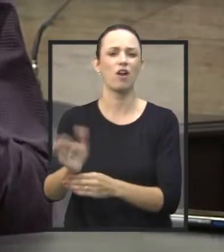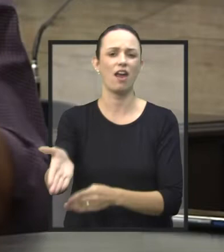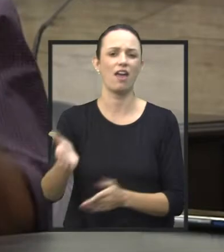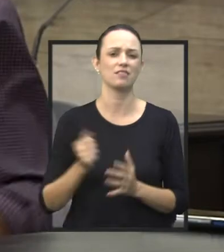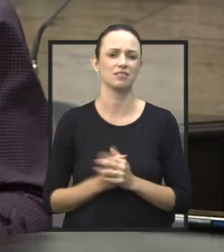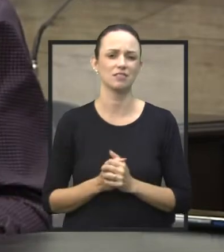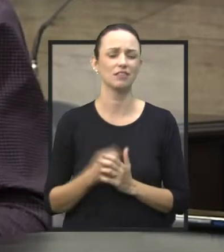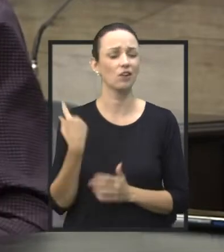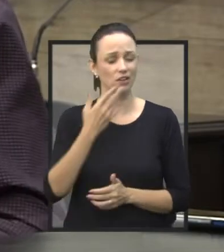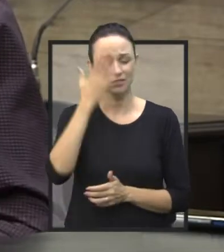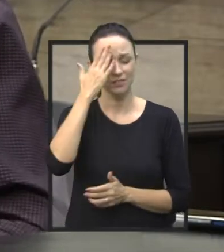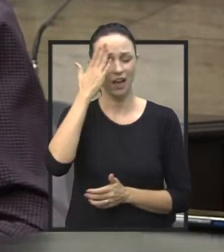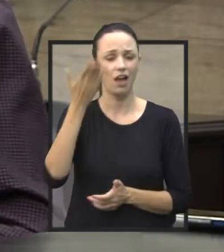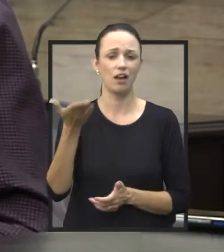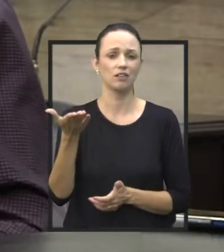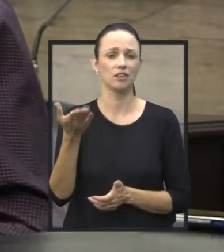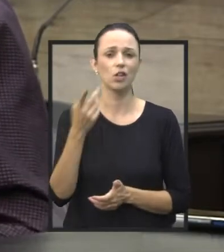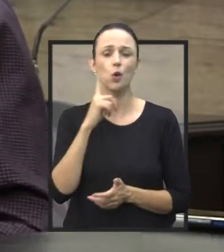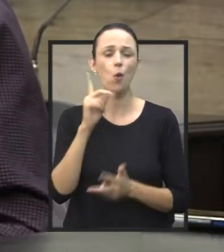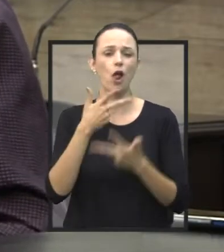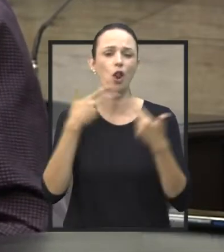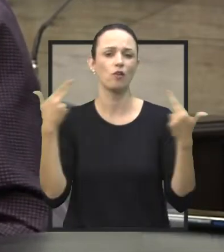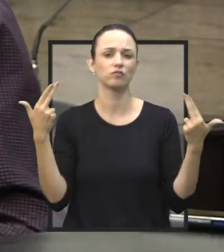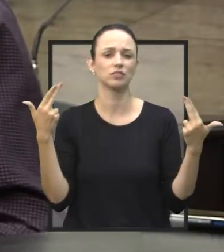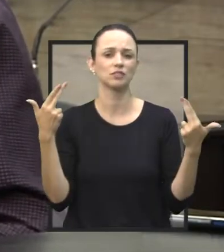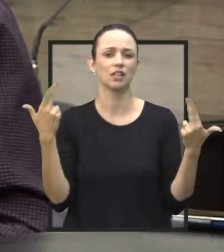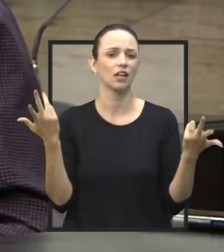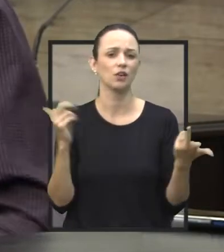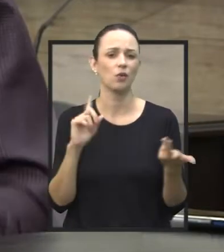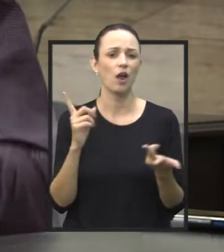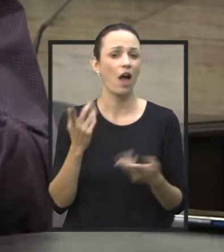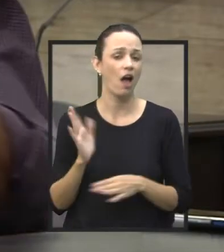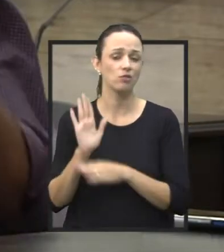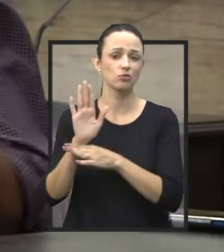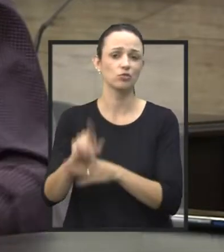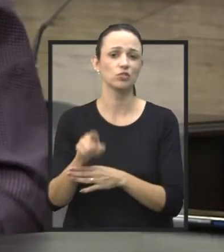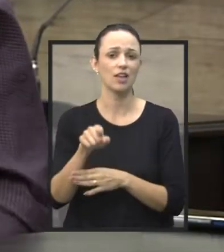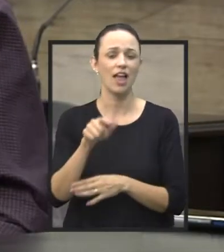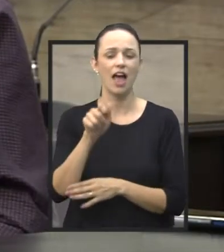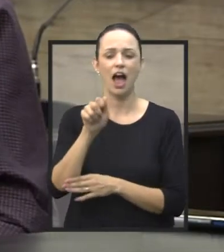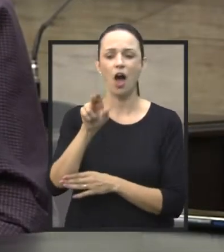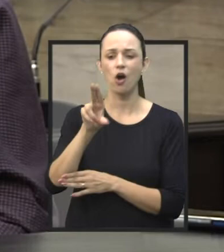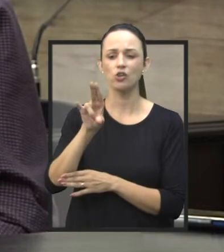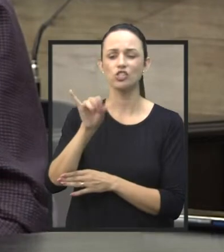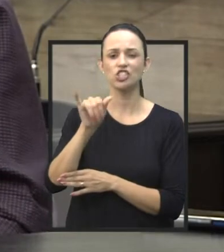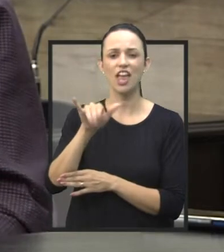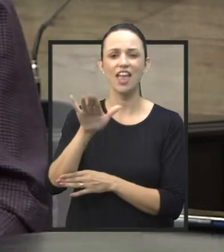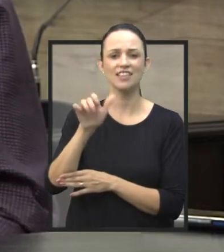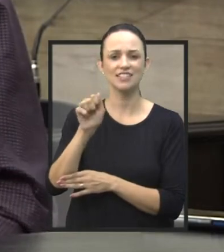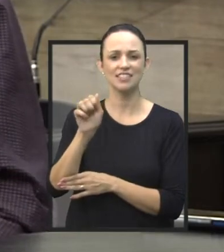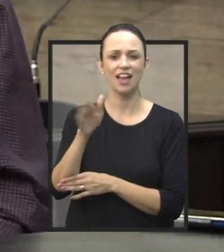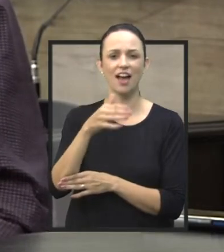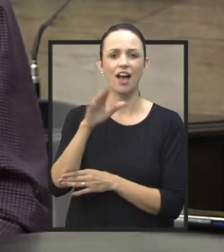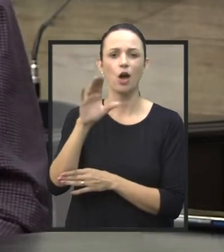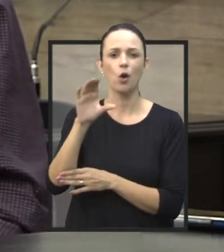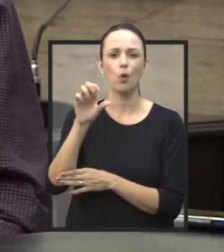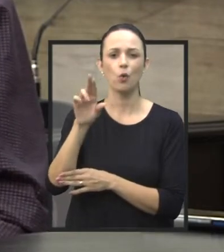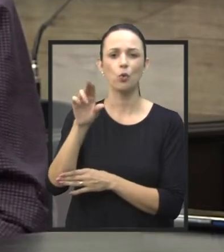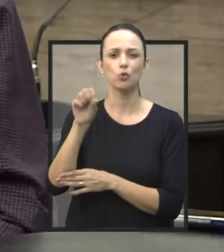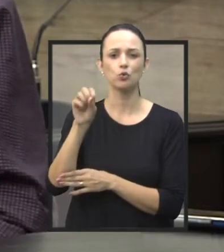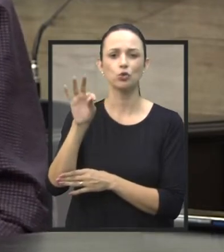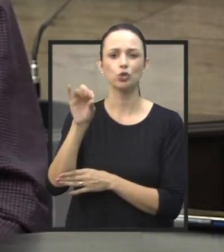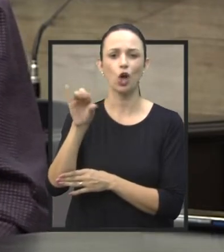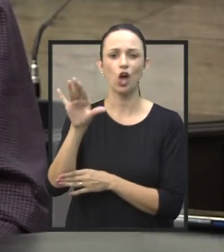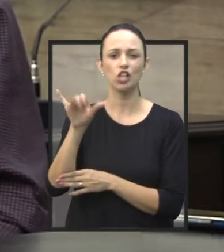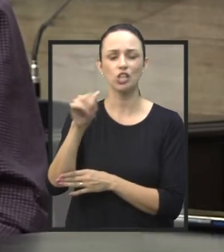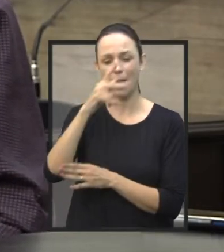isso que eu estou dizendo aqui, para as pessoas não é novidade, acaba favorecendo, essa tal de audiência de custódia, a pessoa é pega em flagrante, outro dia